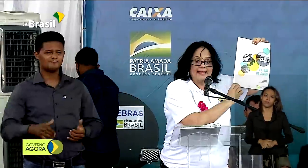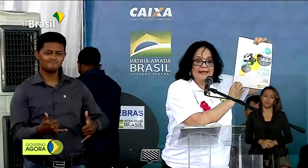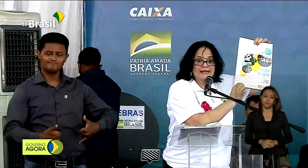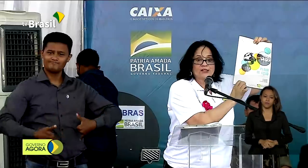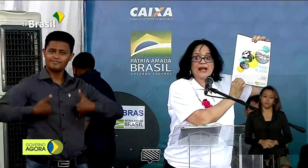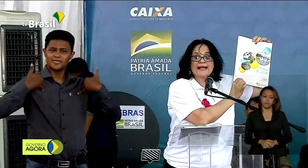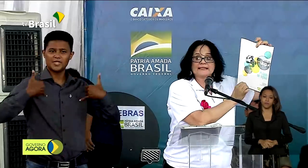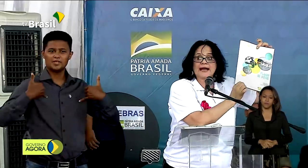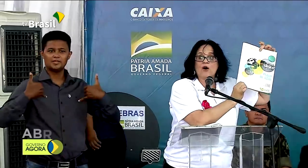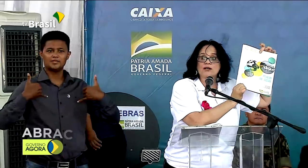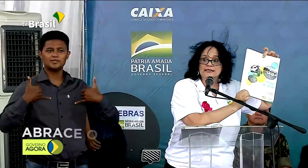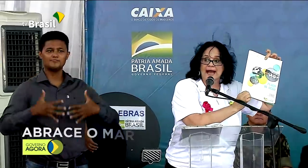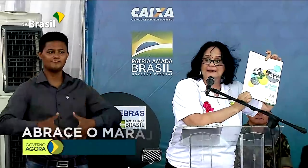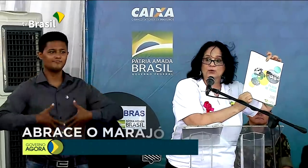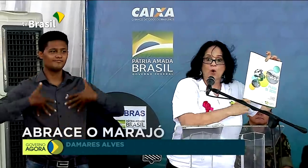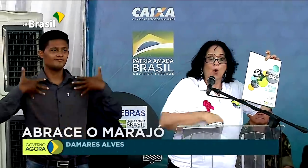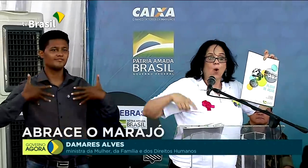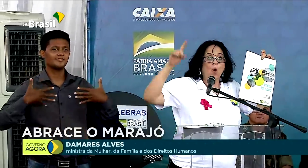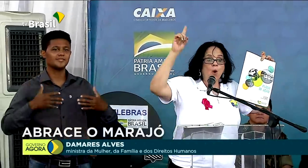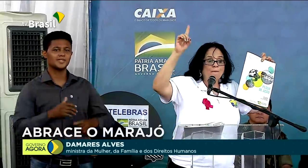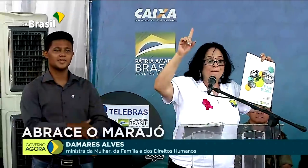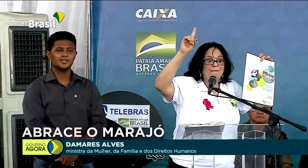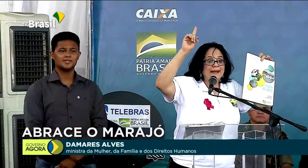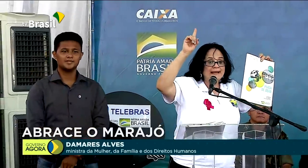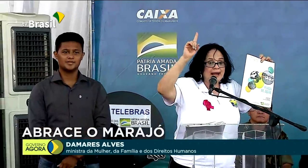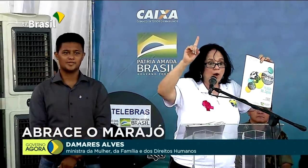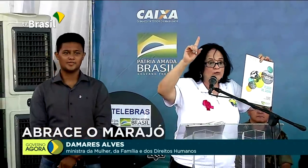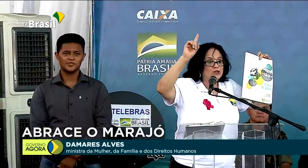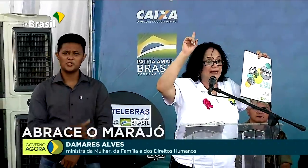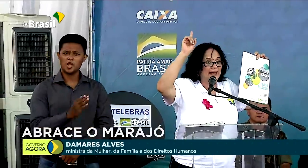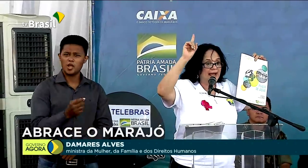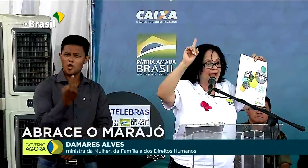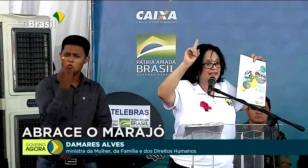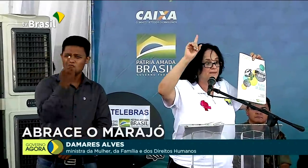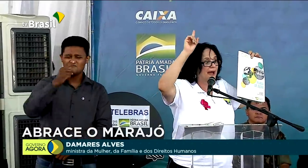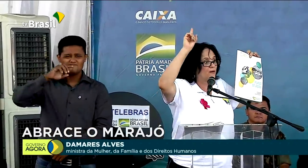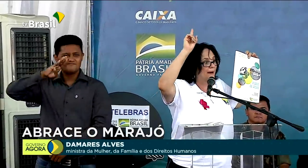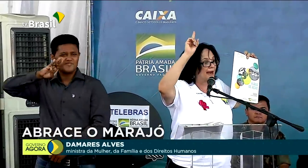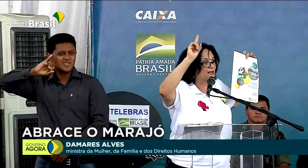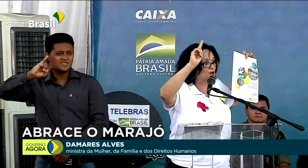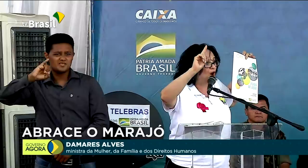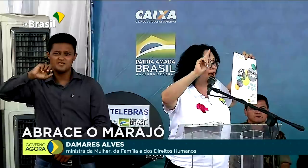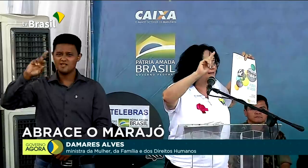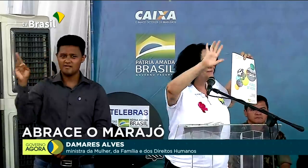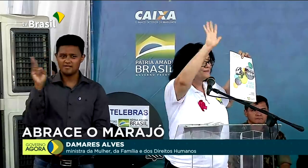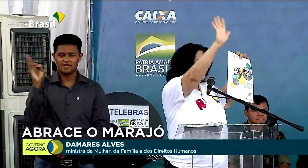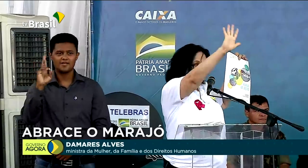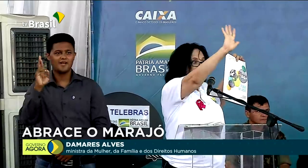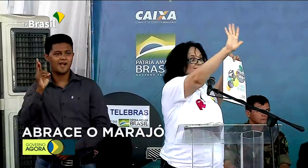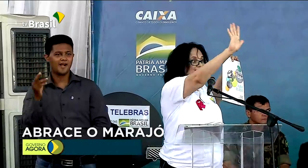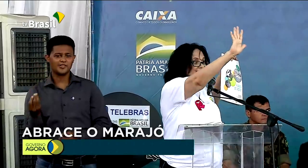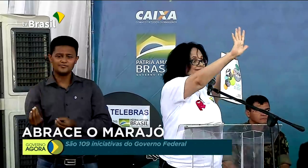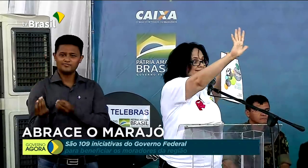Aqui já está orçado 1 bilhão de reais para o Marajó.